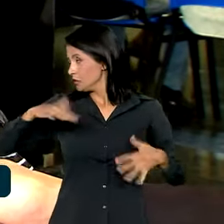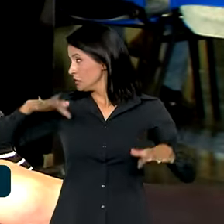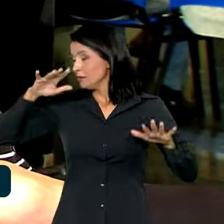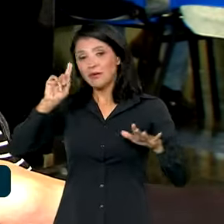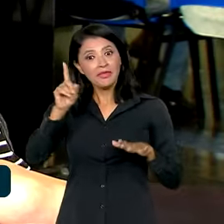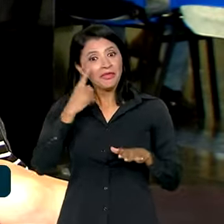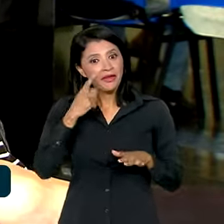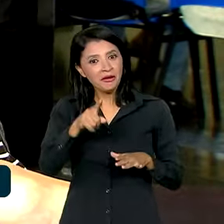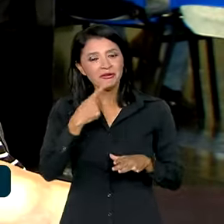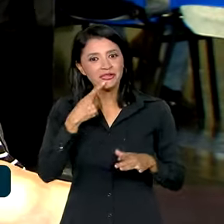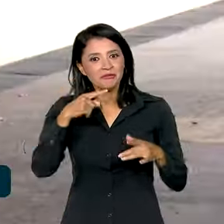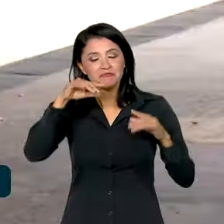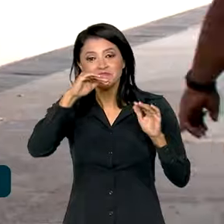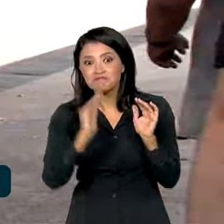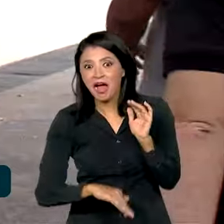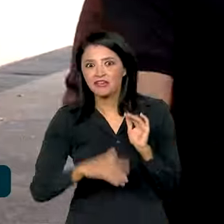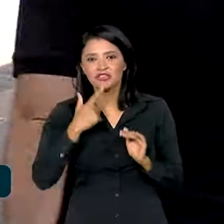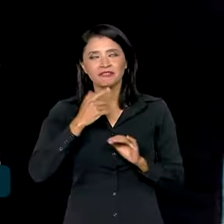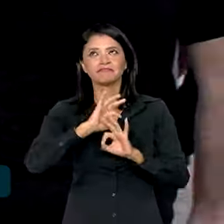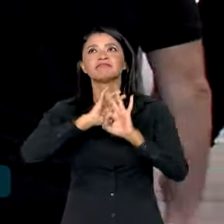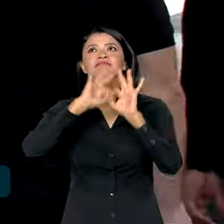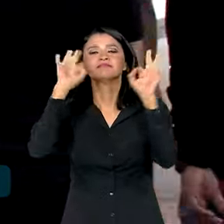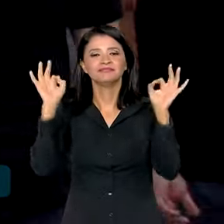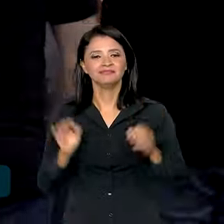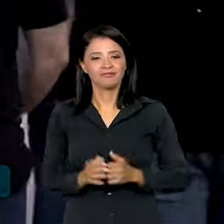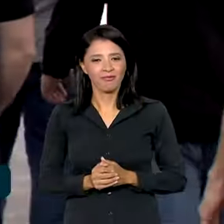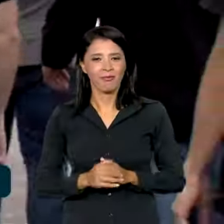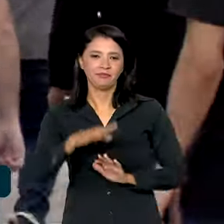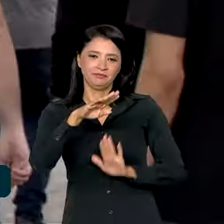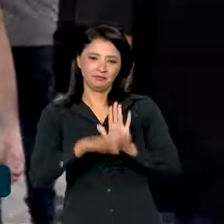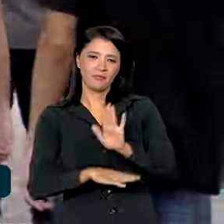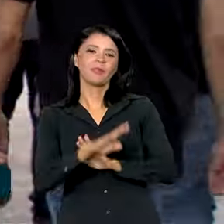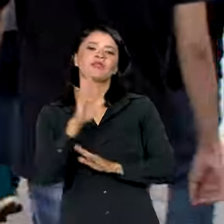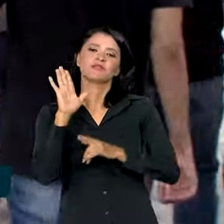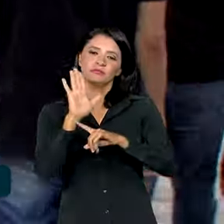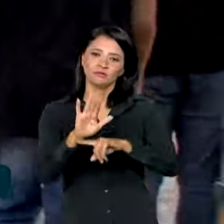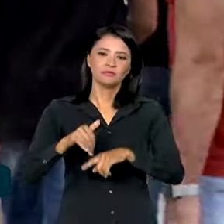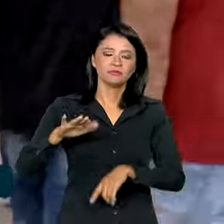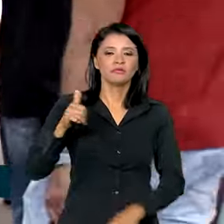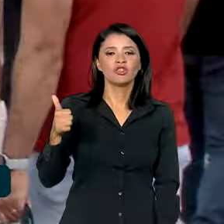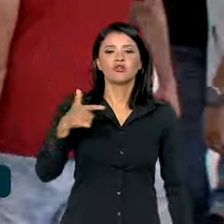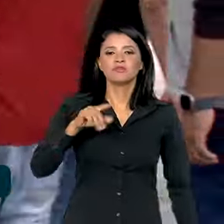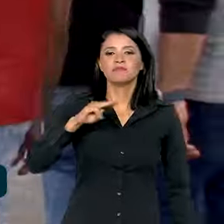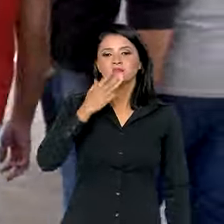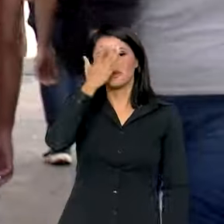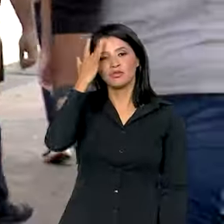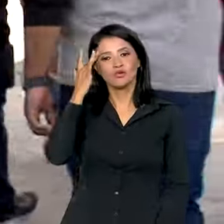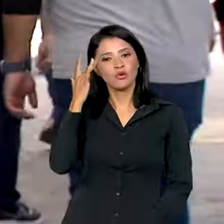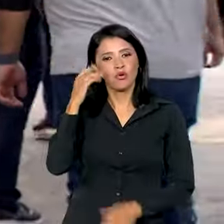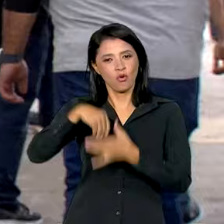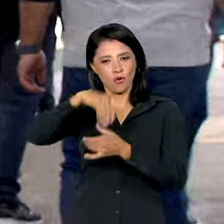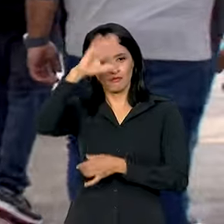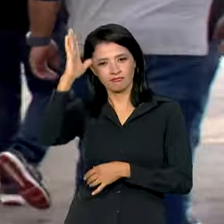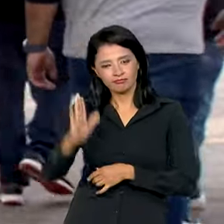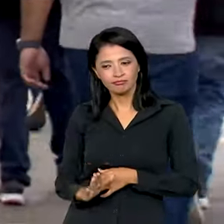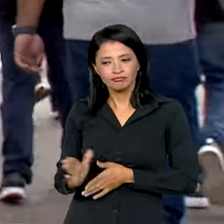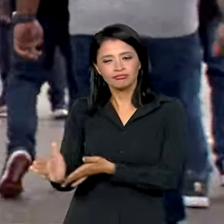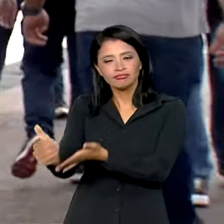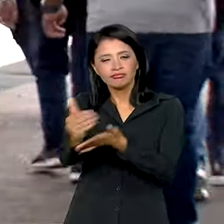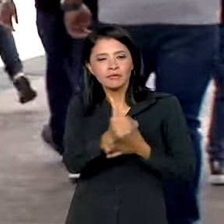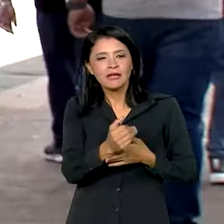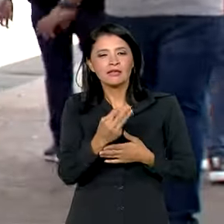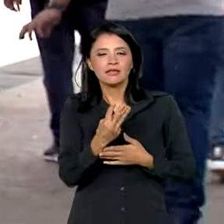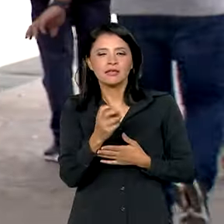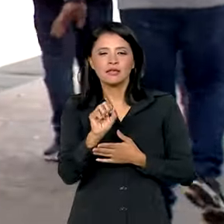foram. Então, tudo baixíssimo. O programa já beneficiou mais de 12 milhões de pessoas em todo o país e arrecadou cerca de